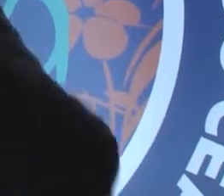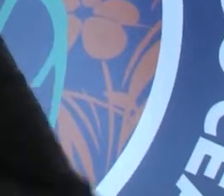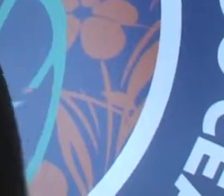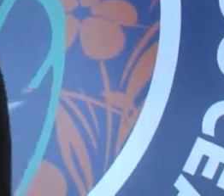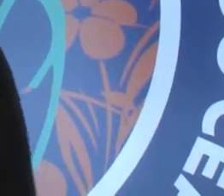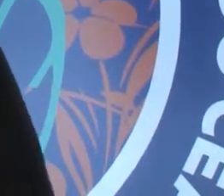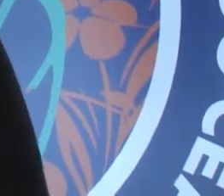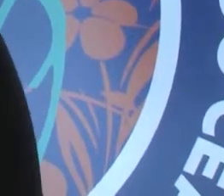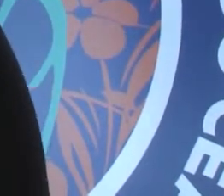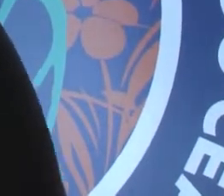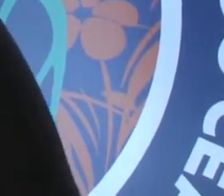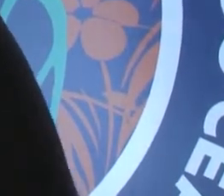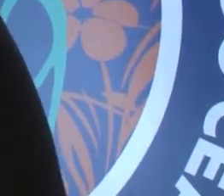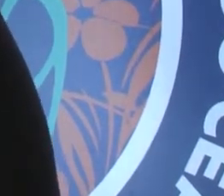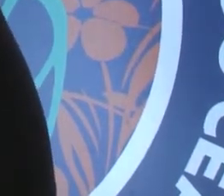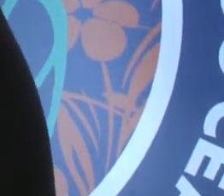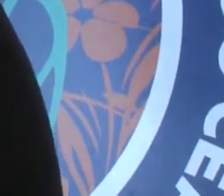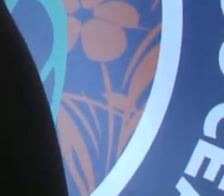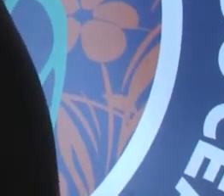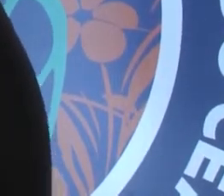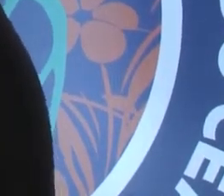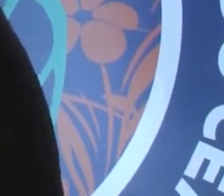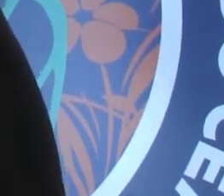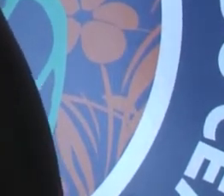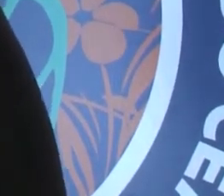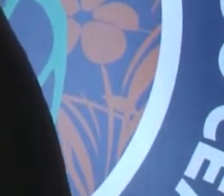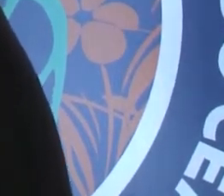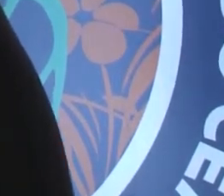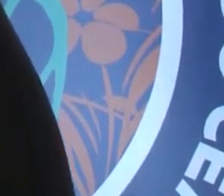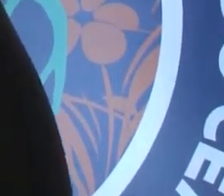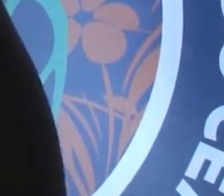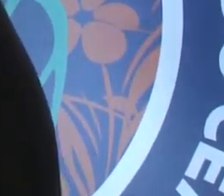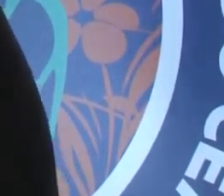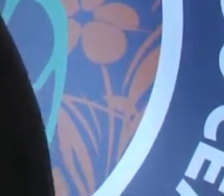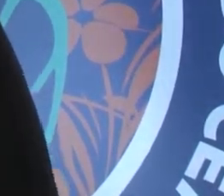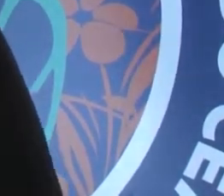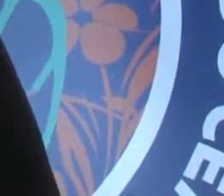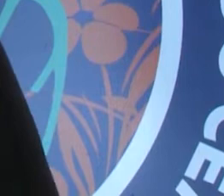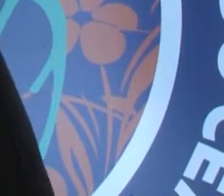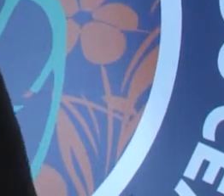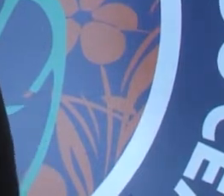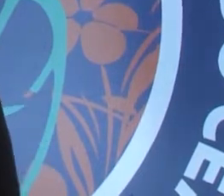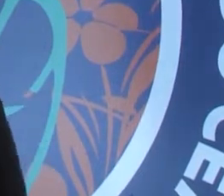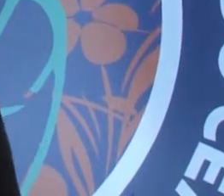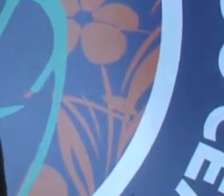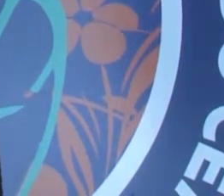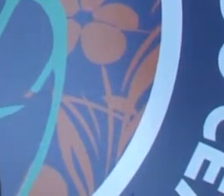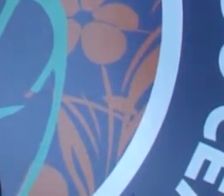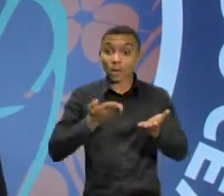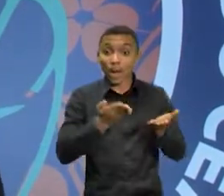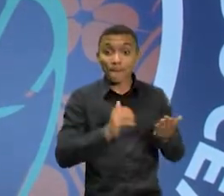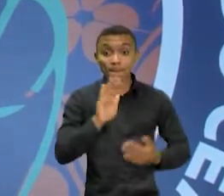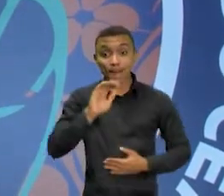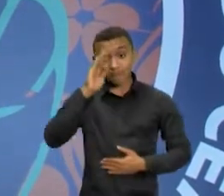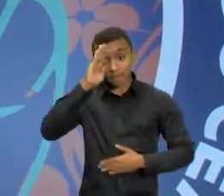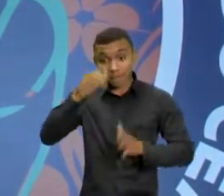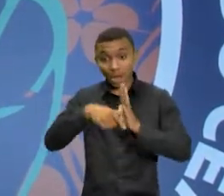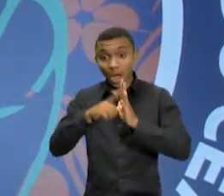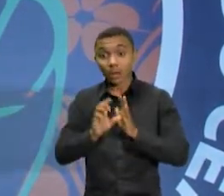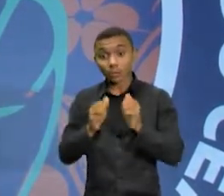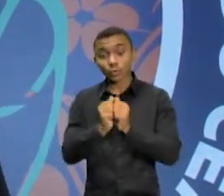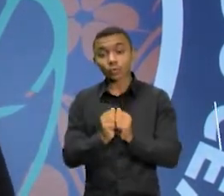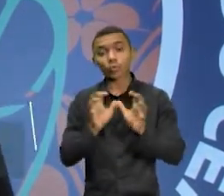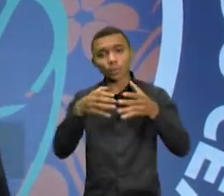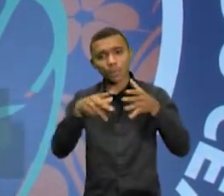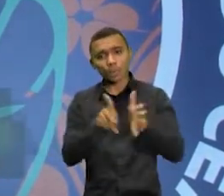Um equipamento com a estrutura física adequada para fazer a acolhida, mas especialmente toda uma equipe preparada,